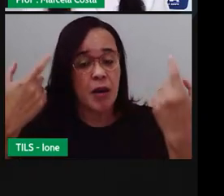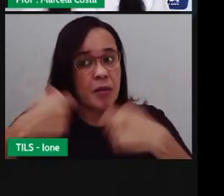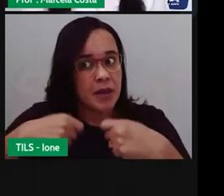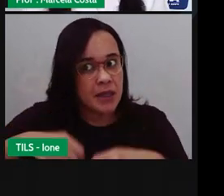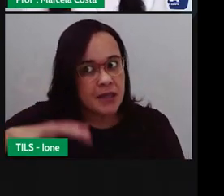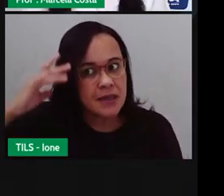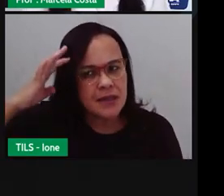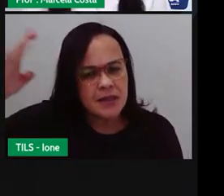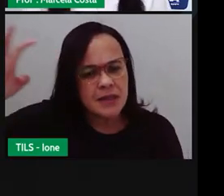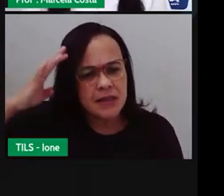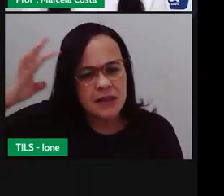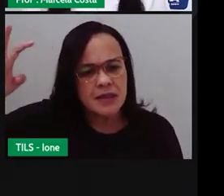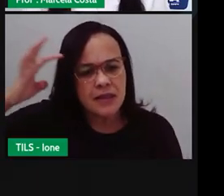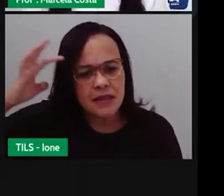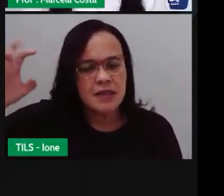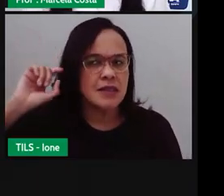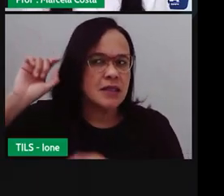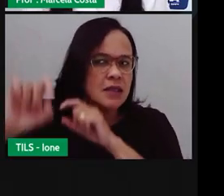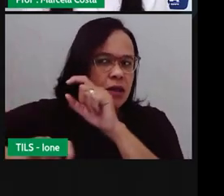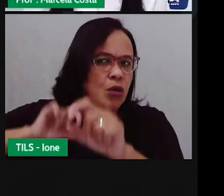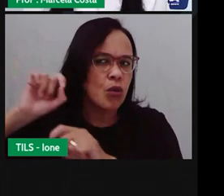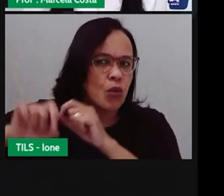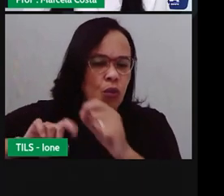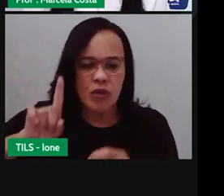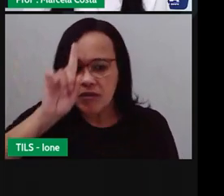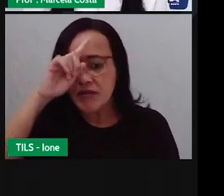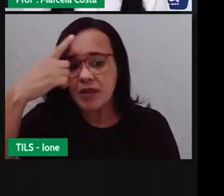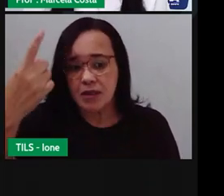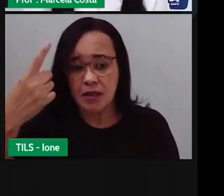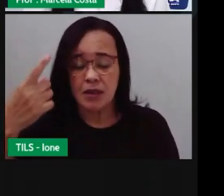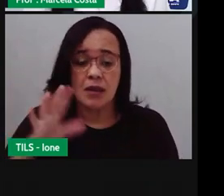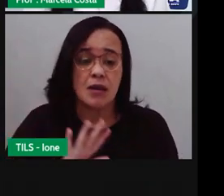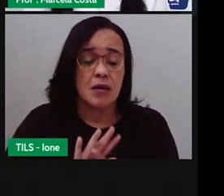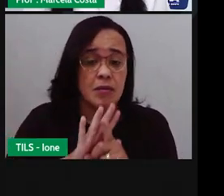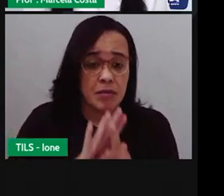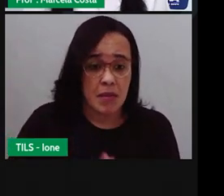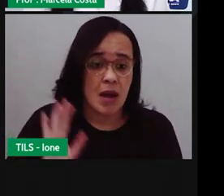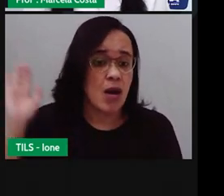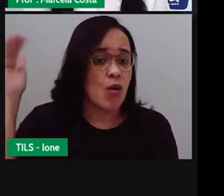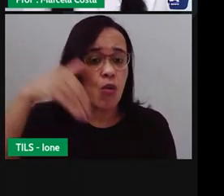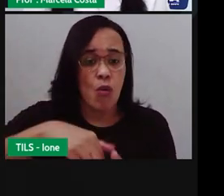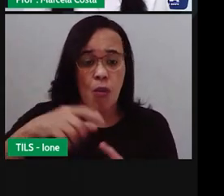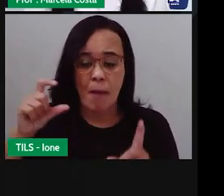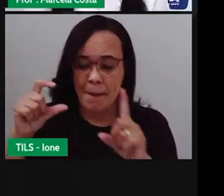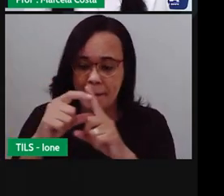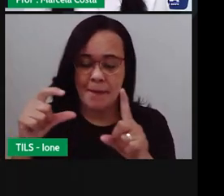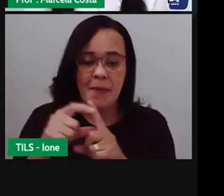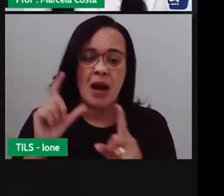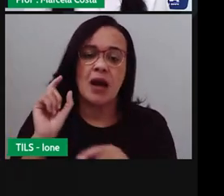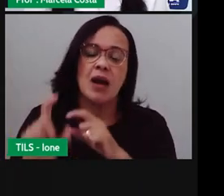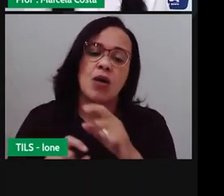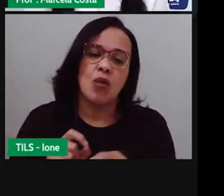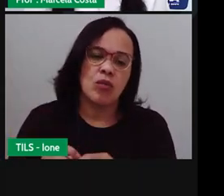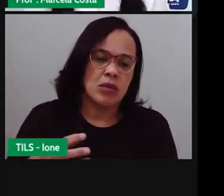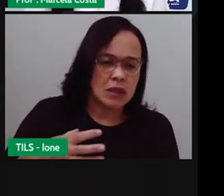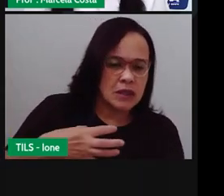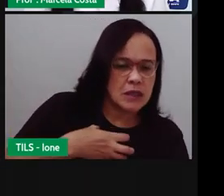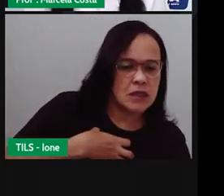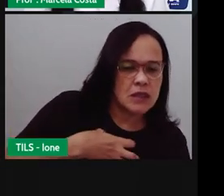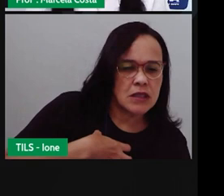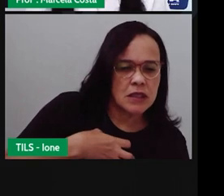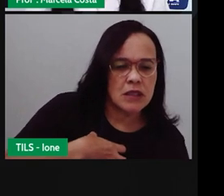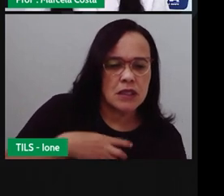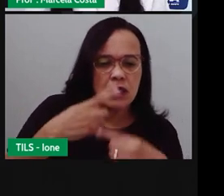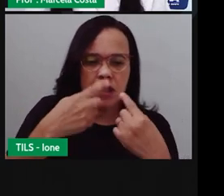a sonoridade semelhante no final da palavra, produzindo som, o mesmo som, produzindo rima